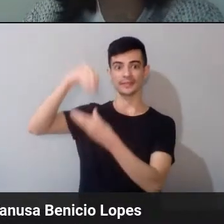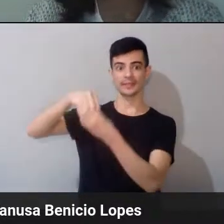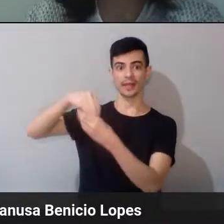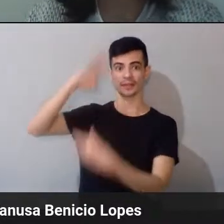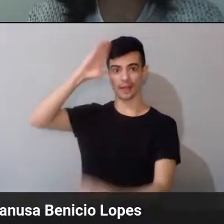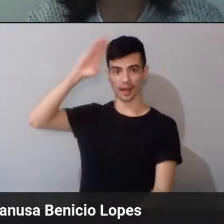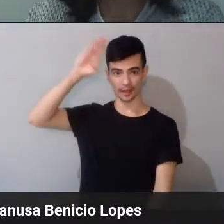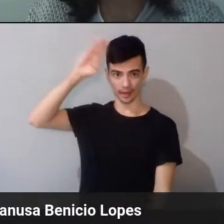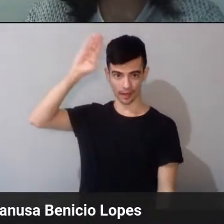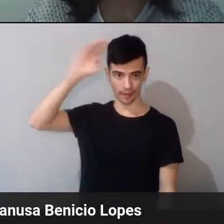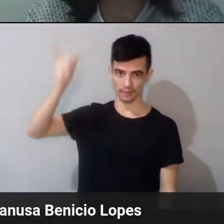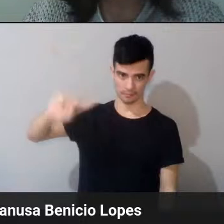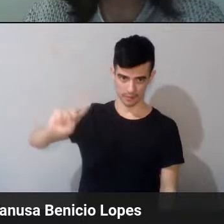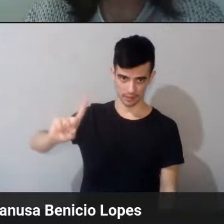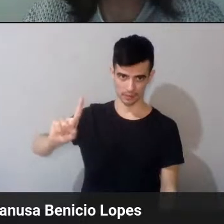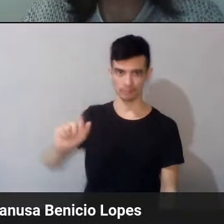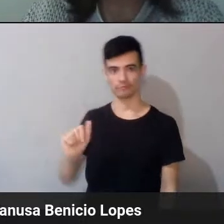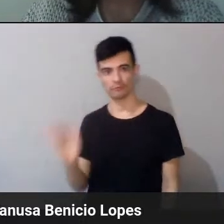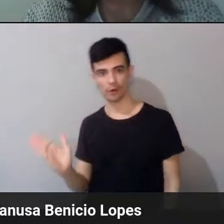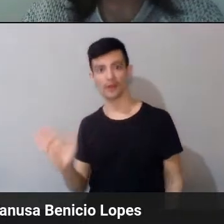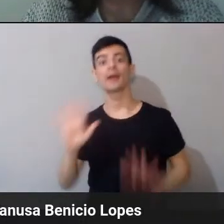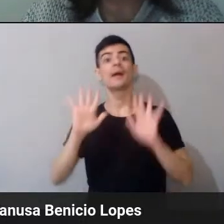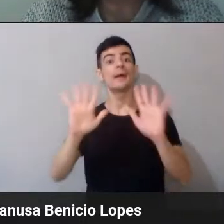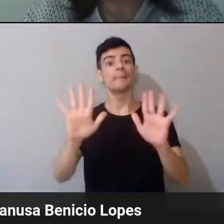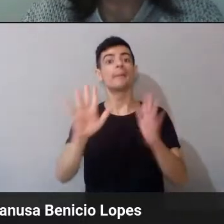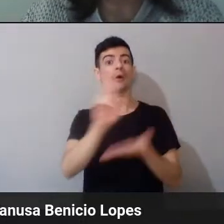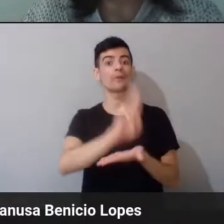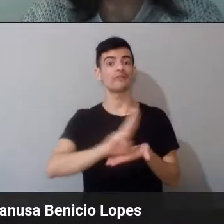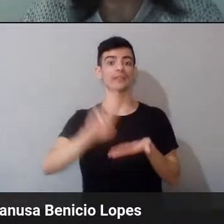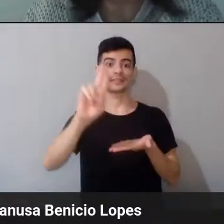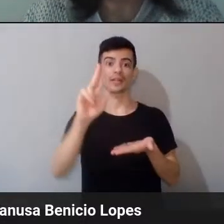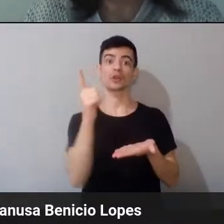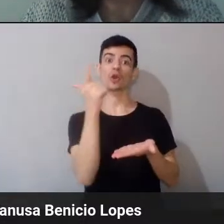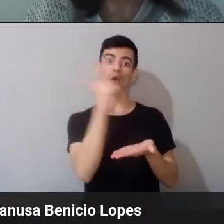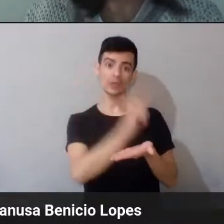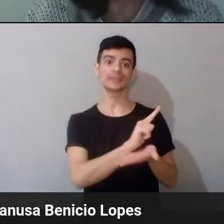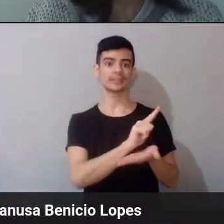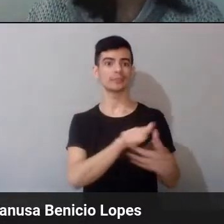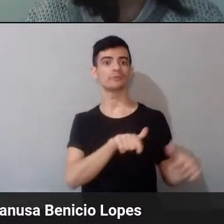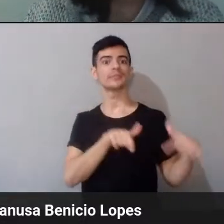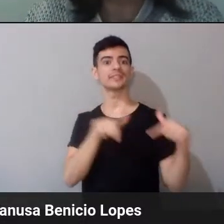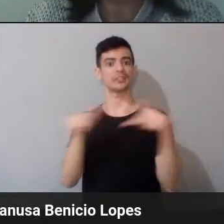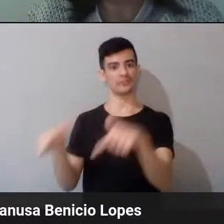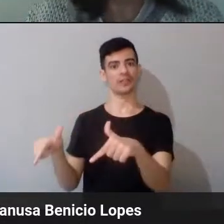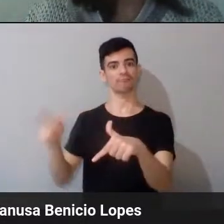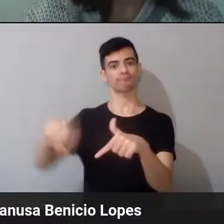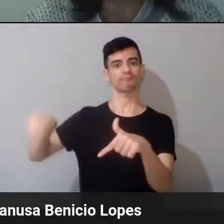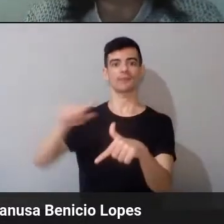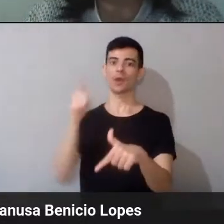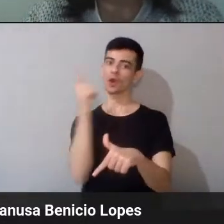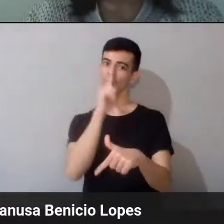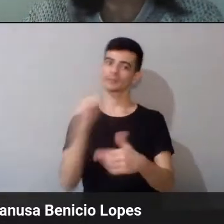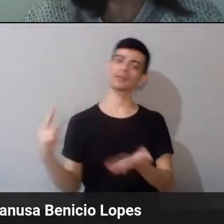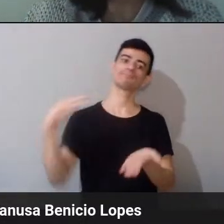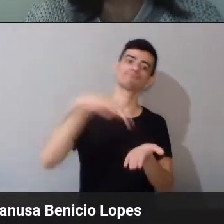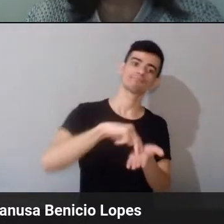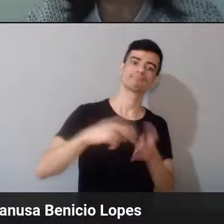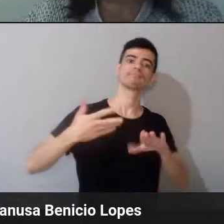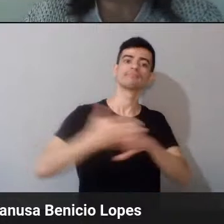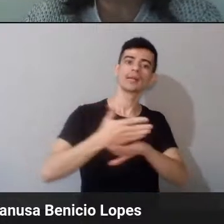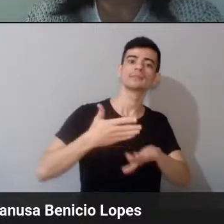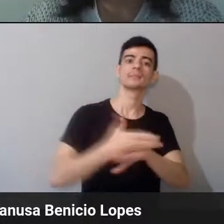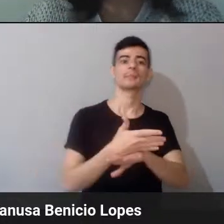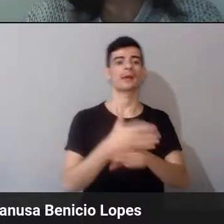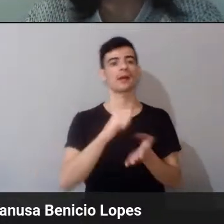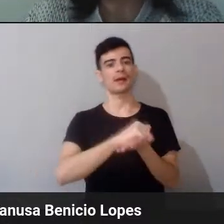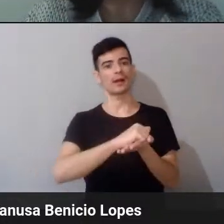espaço que a universidade conseguiu fazer uma certificação e eles conseguem participar de todas as atividades, das